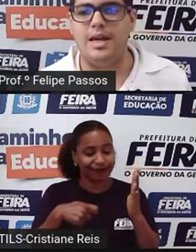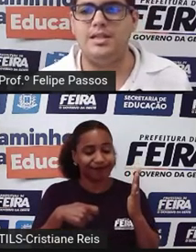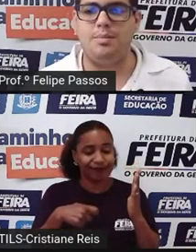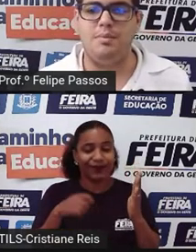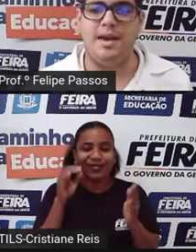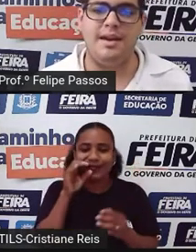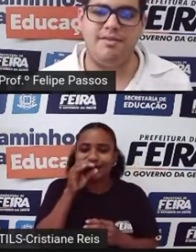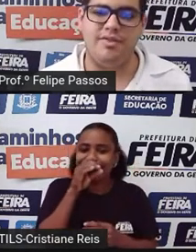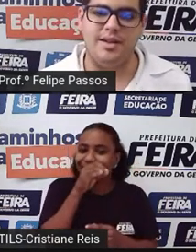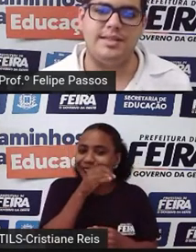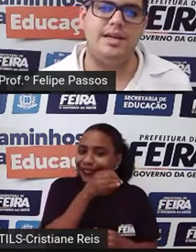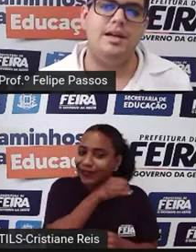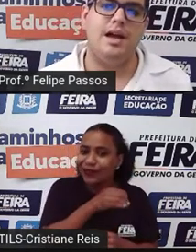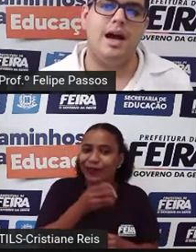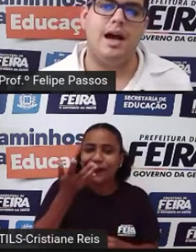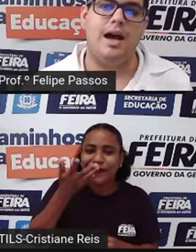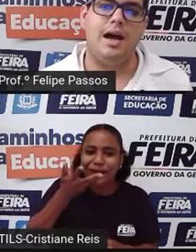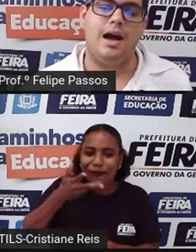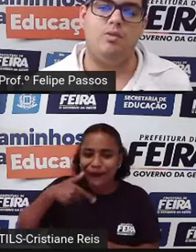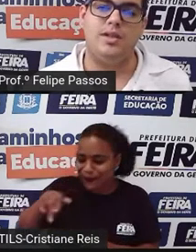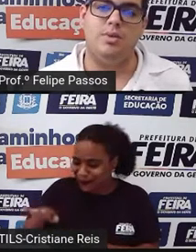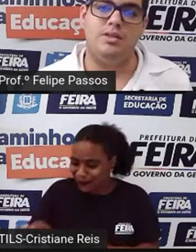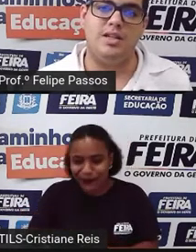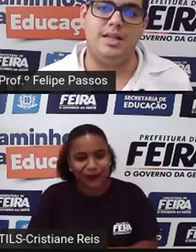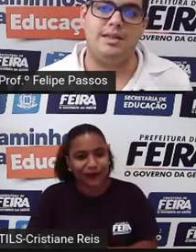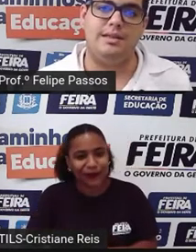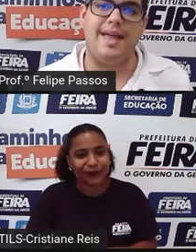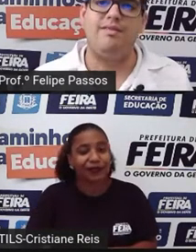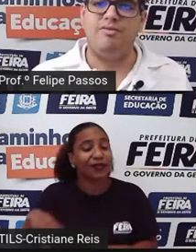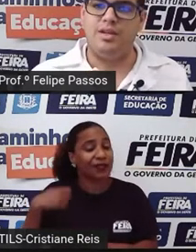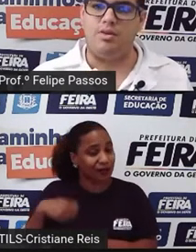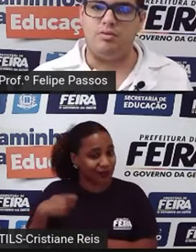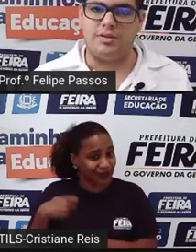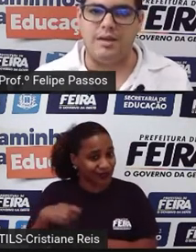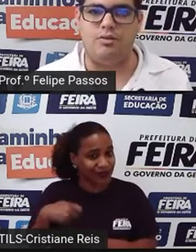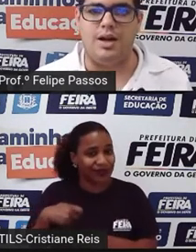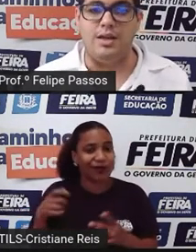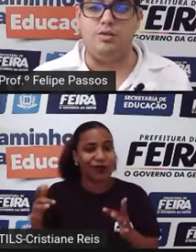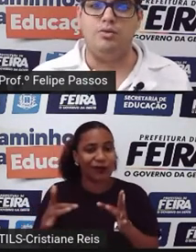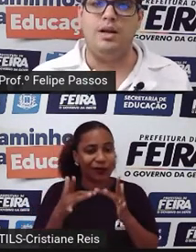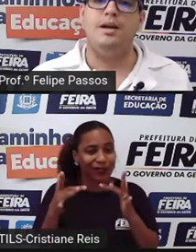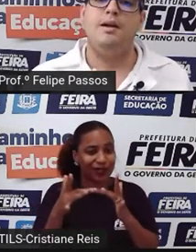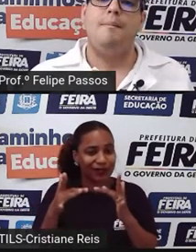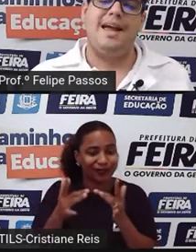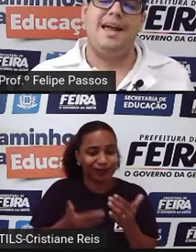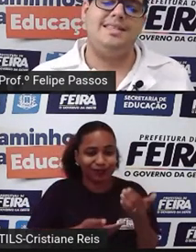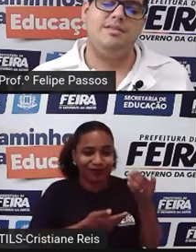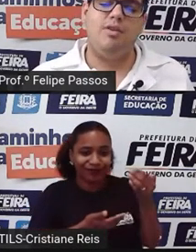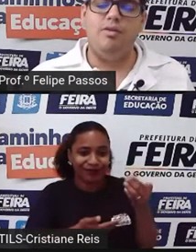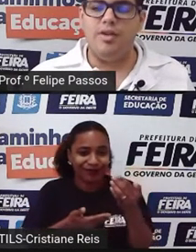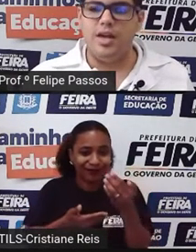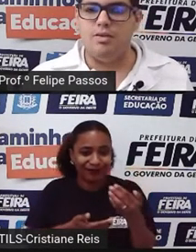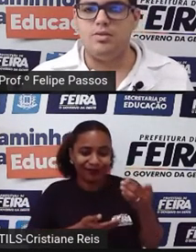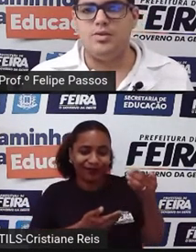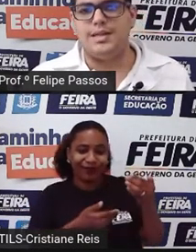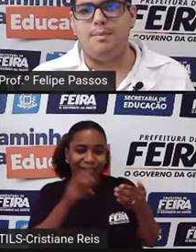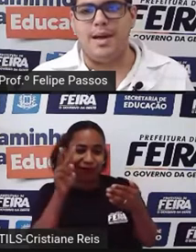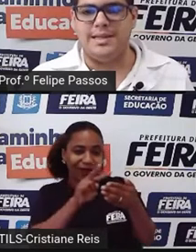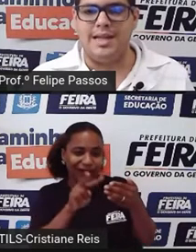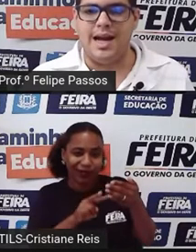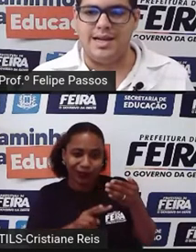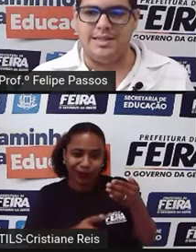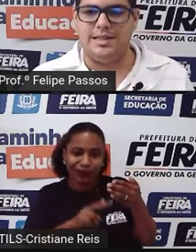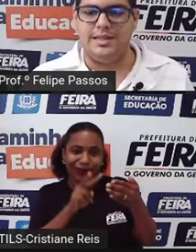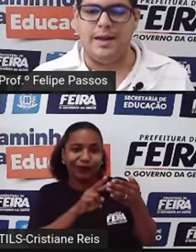né? Desde a primeira infância, o ser humano, ele já deve ter contato com a leitura para ir desenvolvendo suas